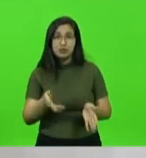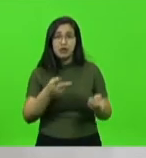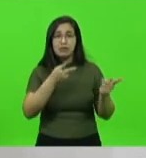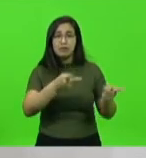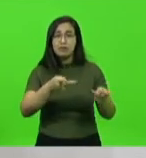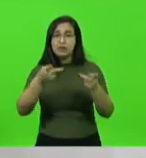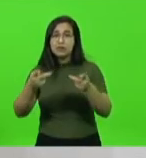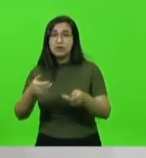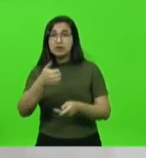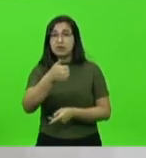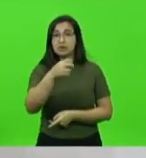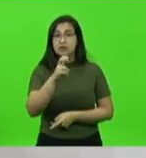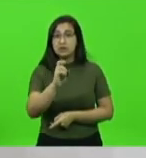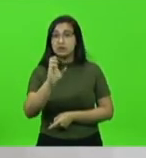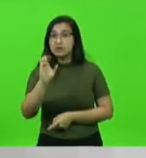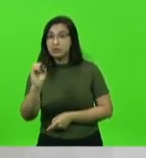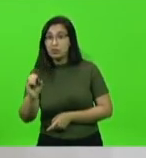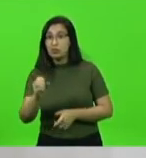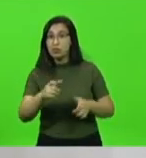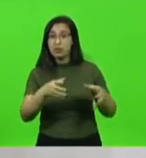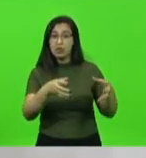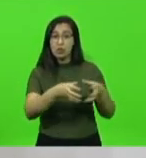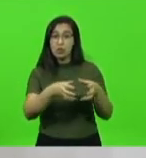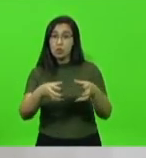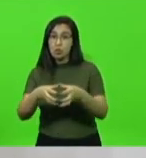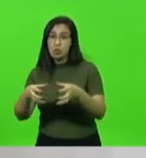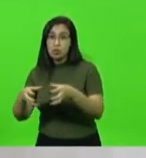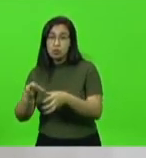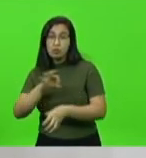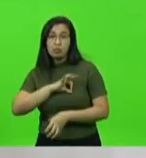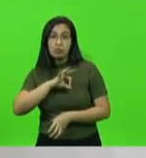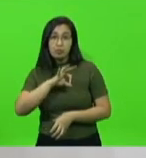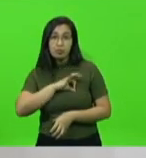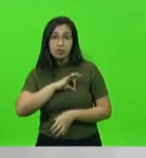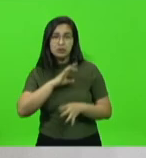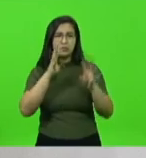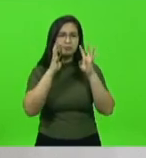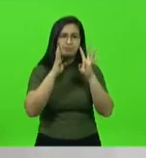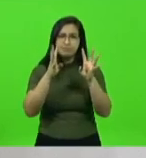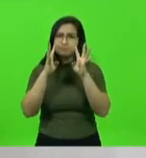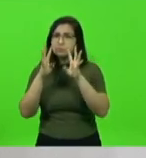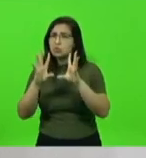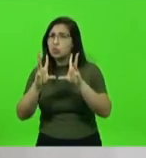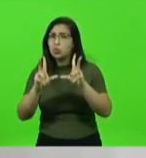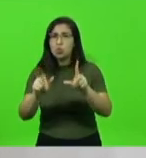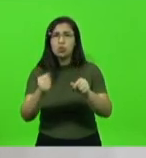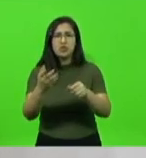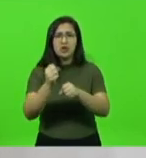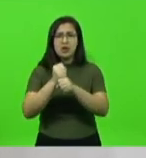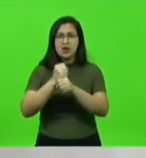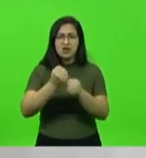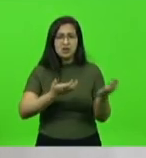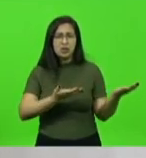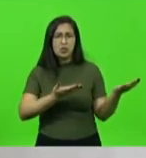quartéis, ouvindo desde o comandante até o soldado mais moderno. E